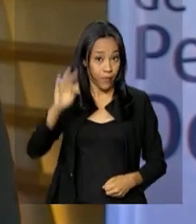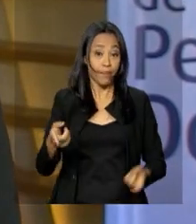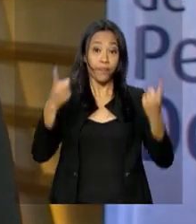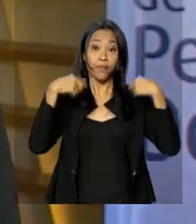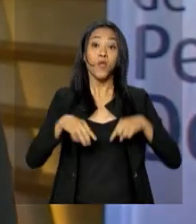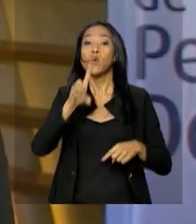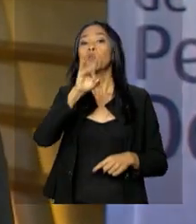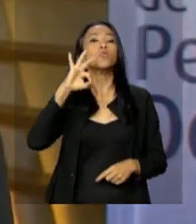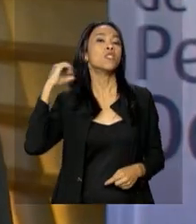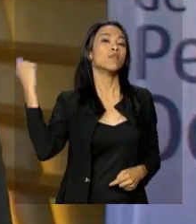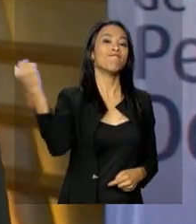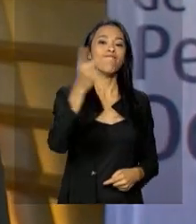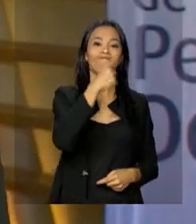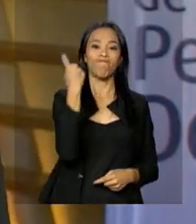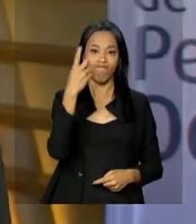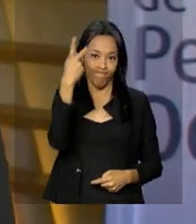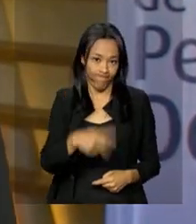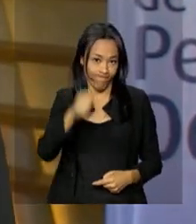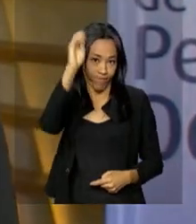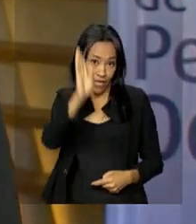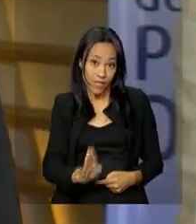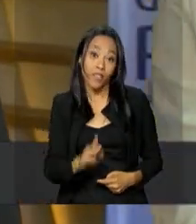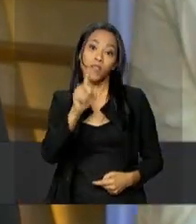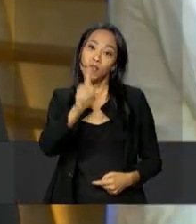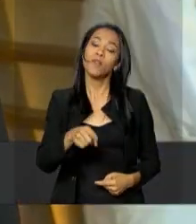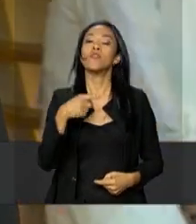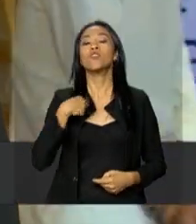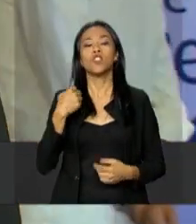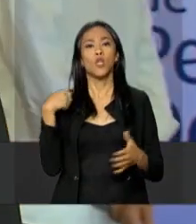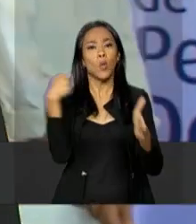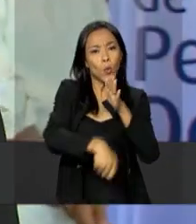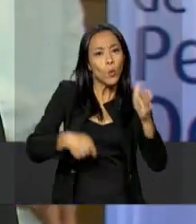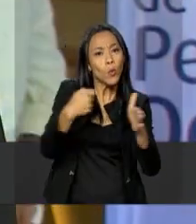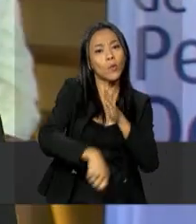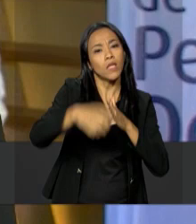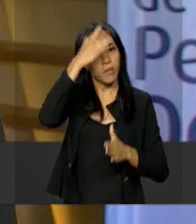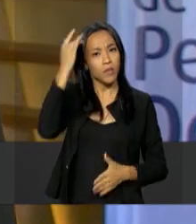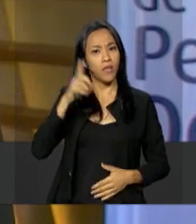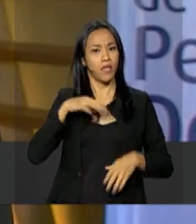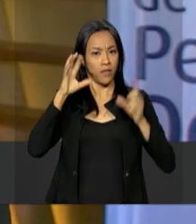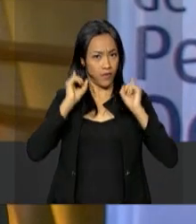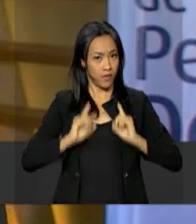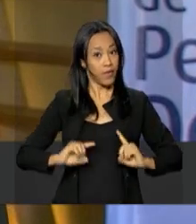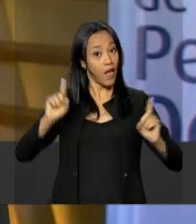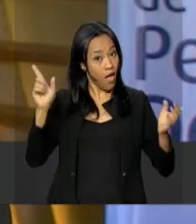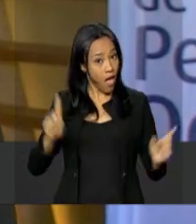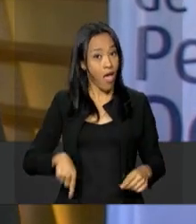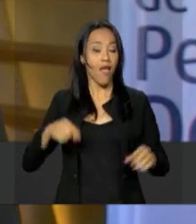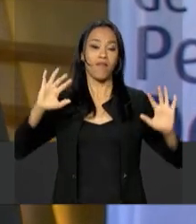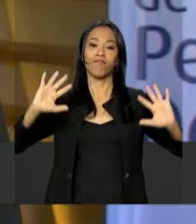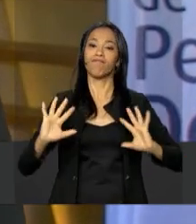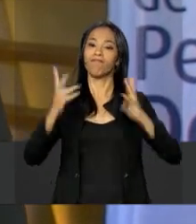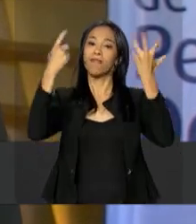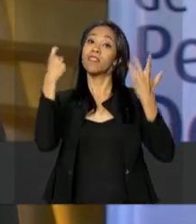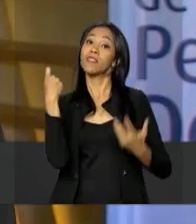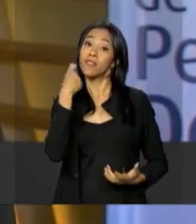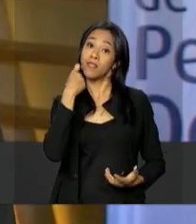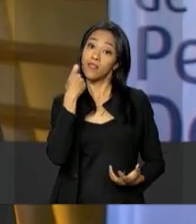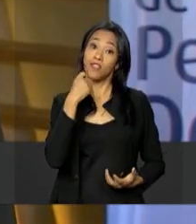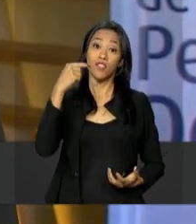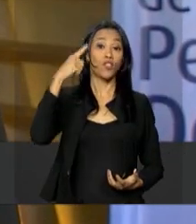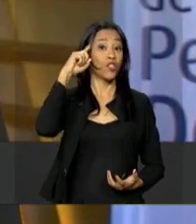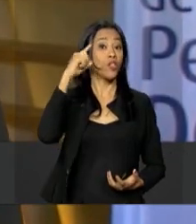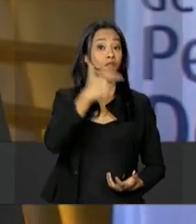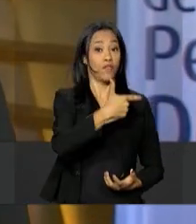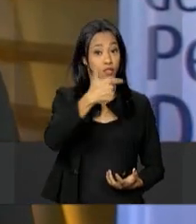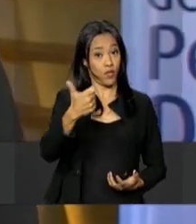de Luta da Pessoa com Deficiência é comemorado nesta sexta-feira, dia 21 de setembro. E para promover a